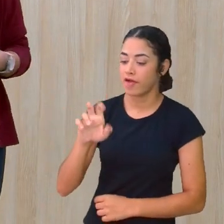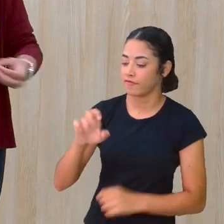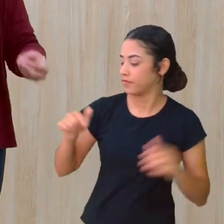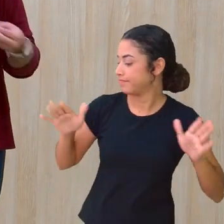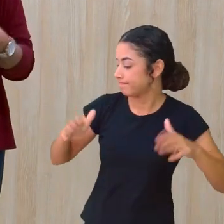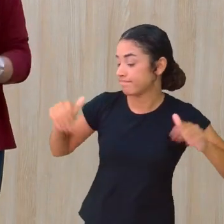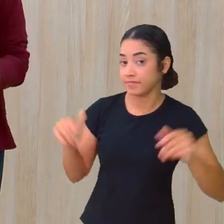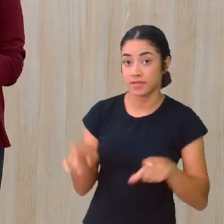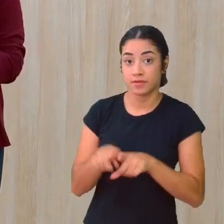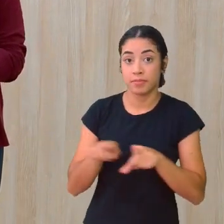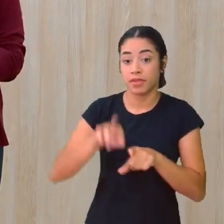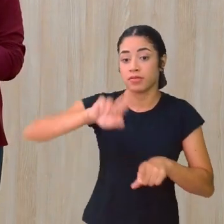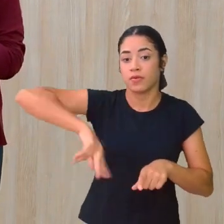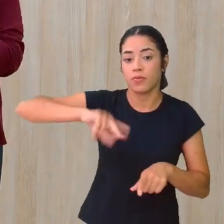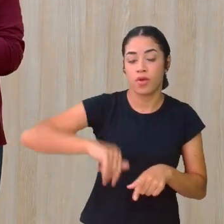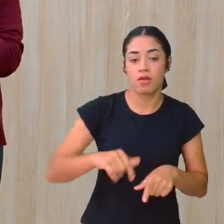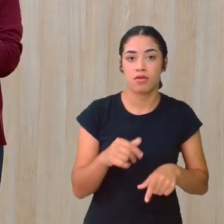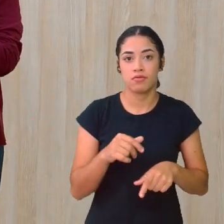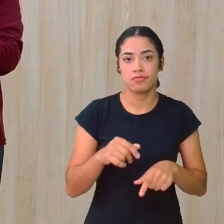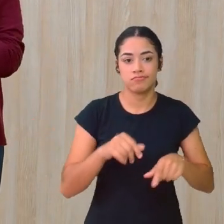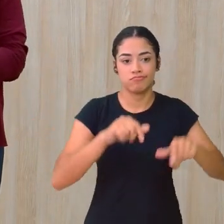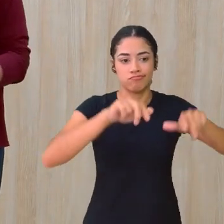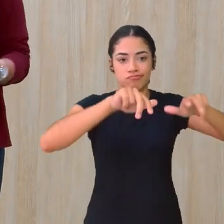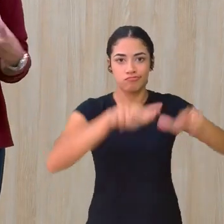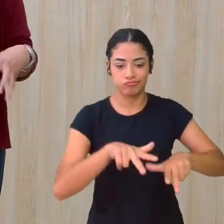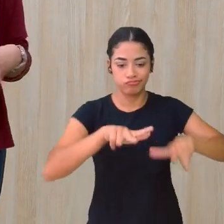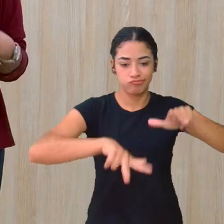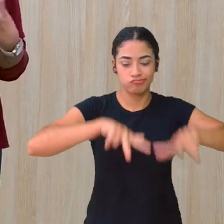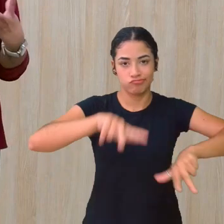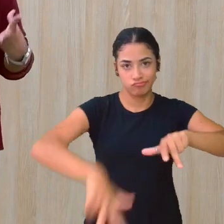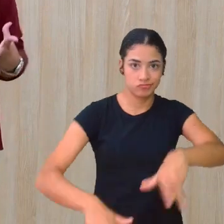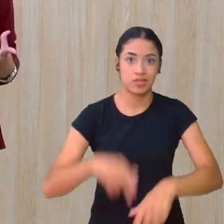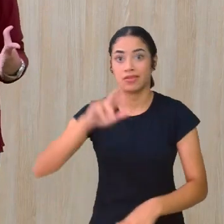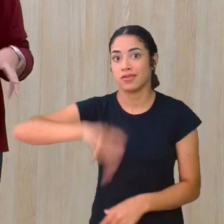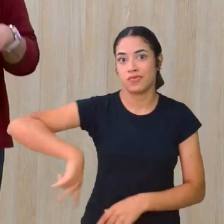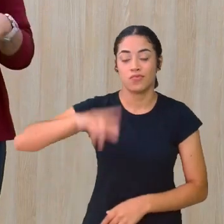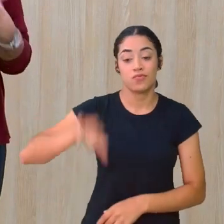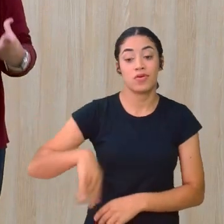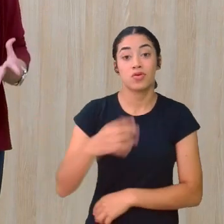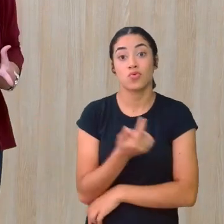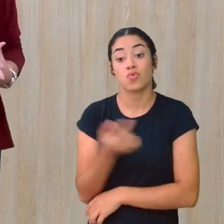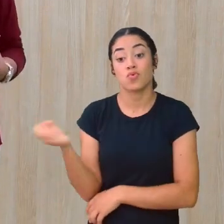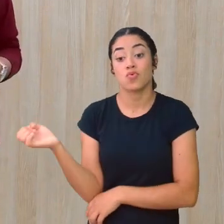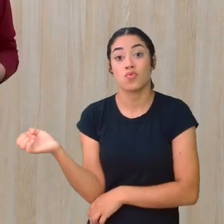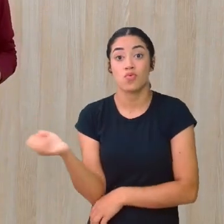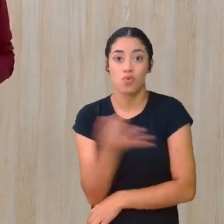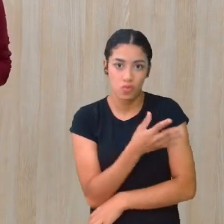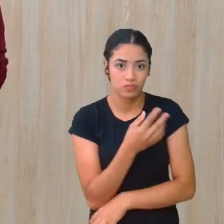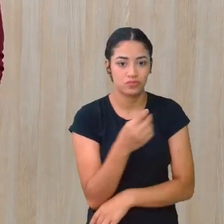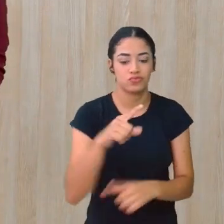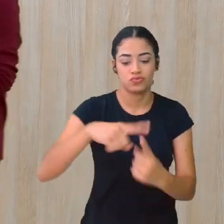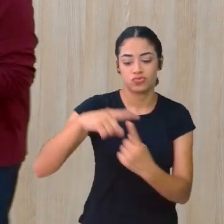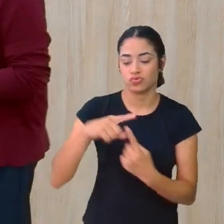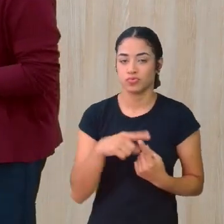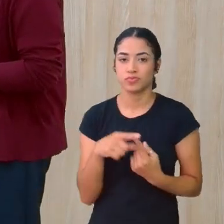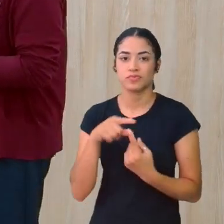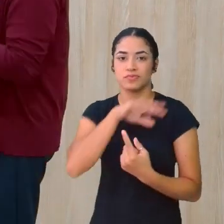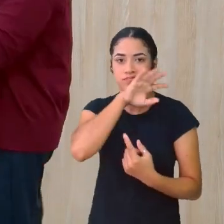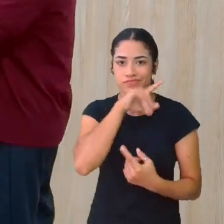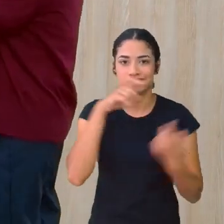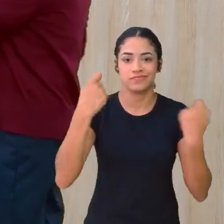Então, o que era o morcego, né? Ele era um novo tipo de animal E que precisava encontrar o seu lugar também, né?